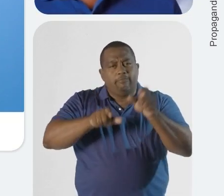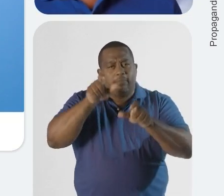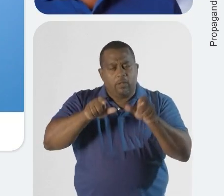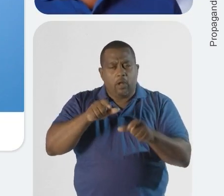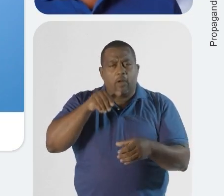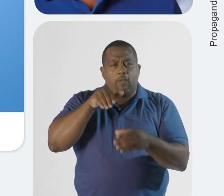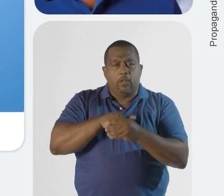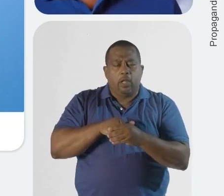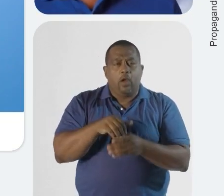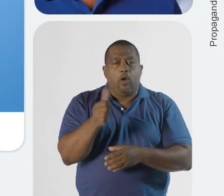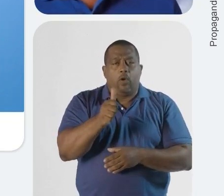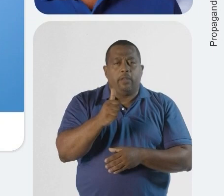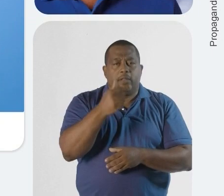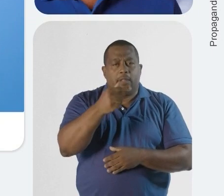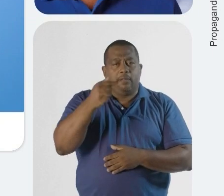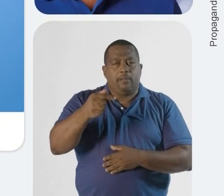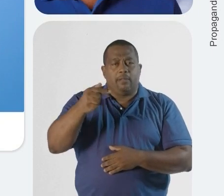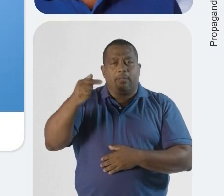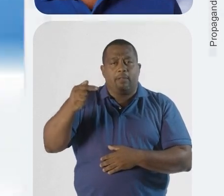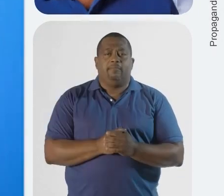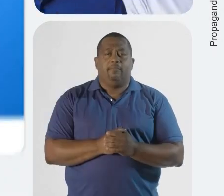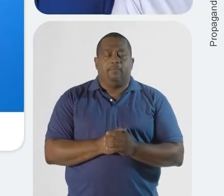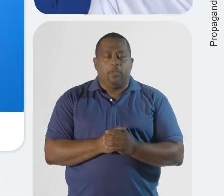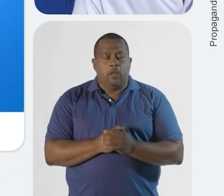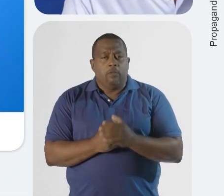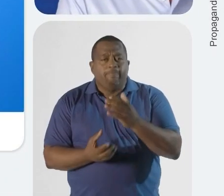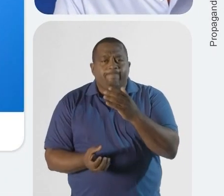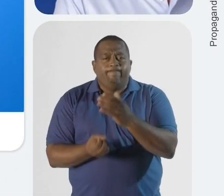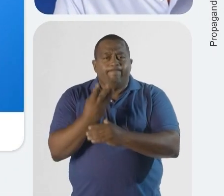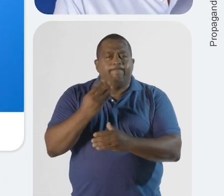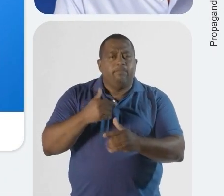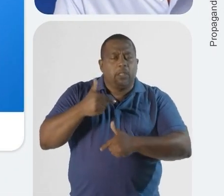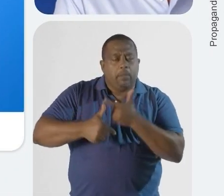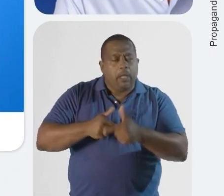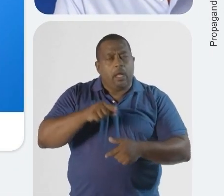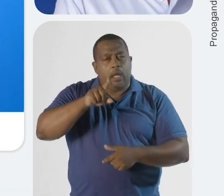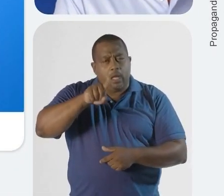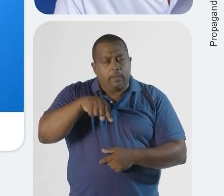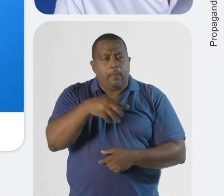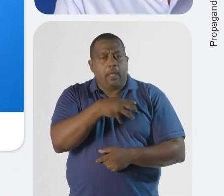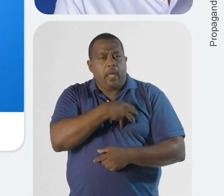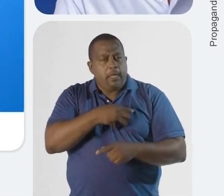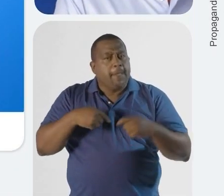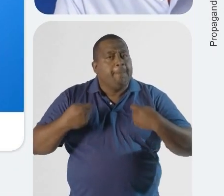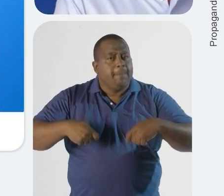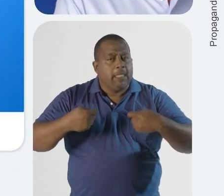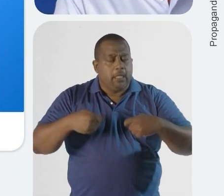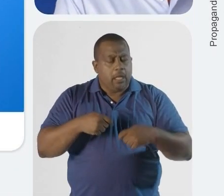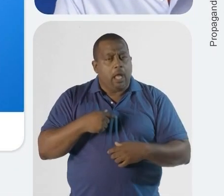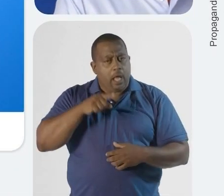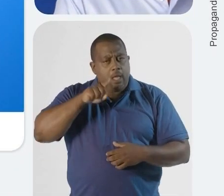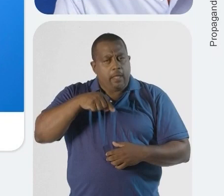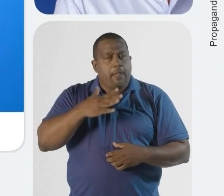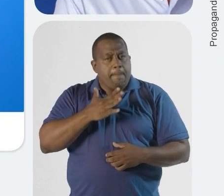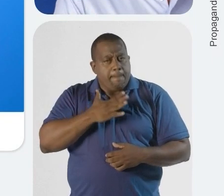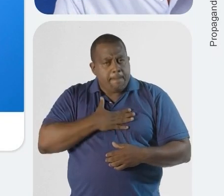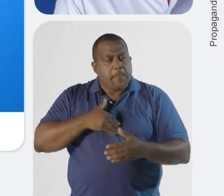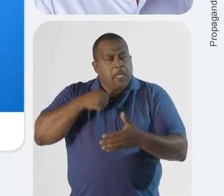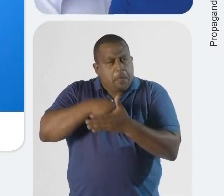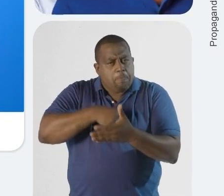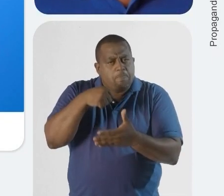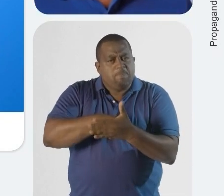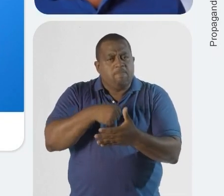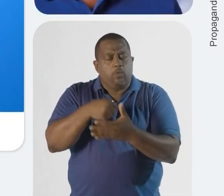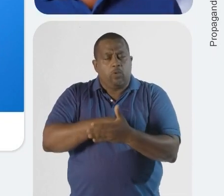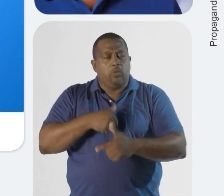pessoas. Vote 11777. Geração de emprego. É isso que a Bahia precisa. E essa tem sido a minha